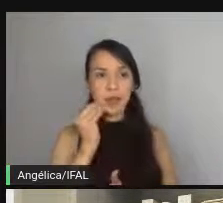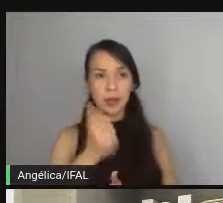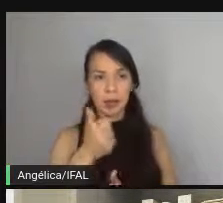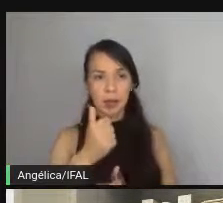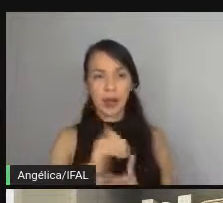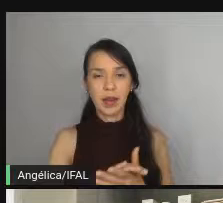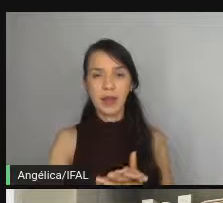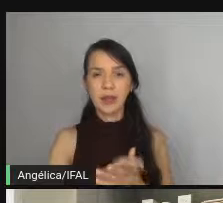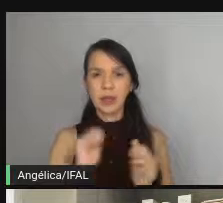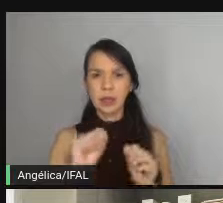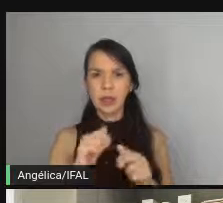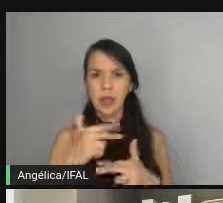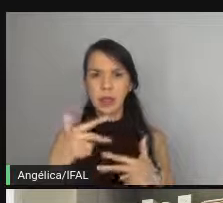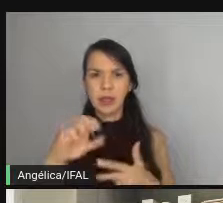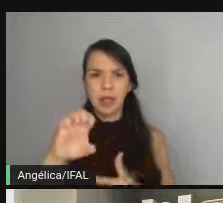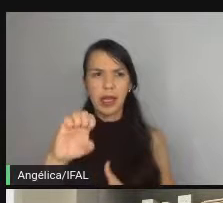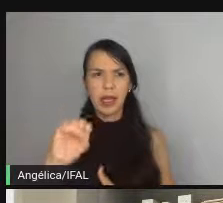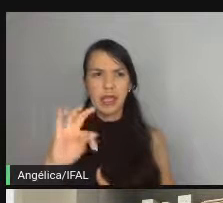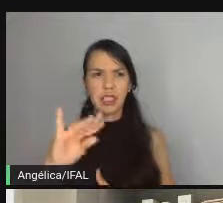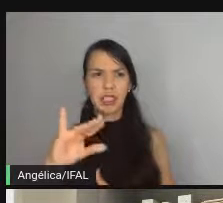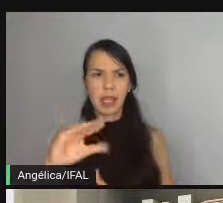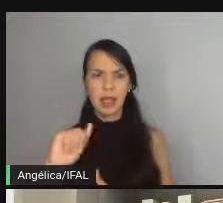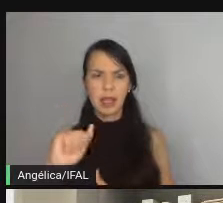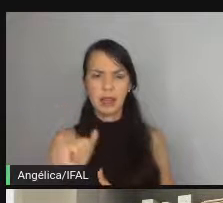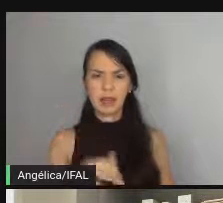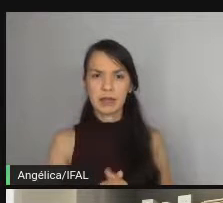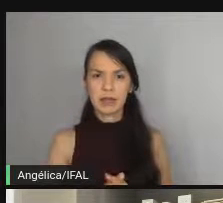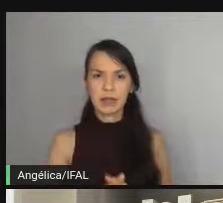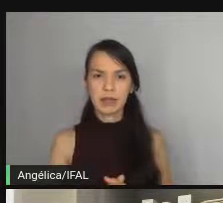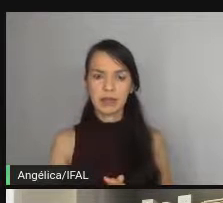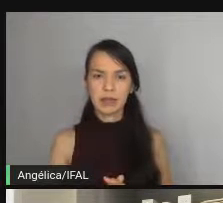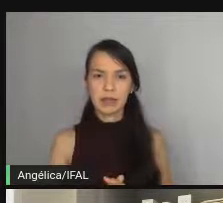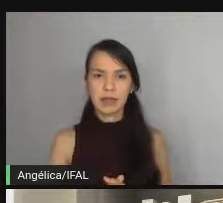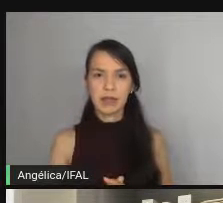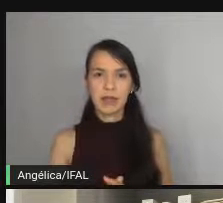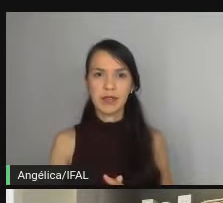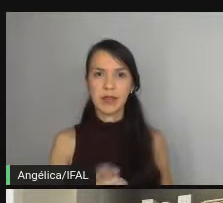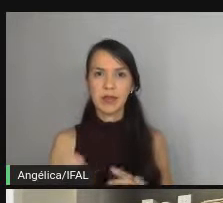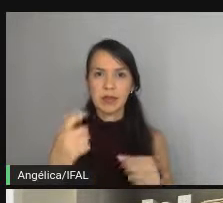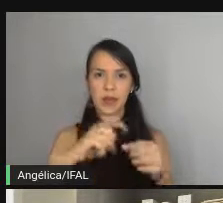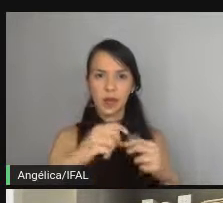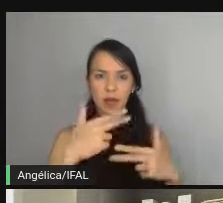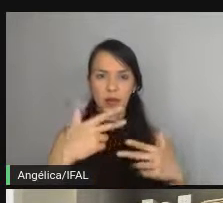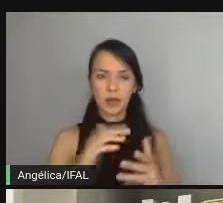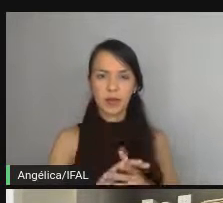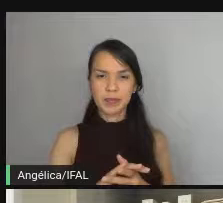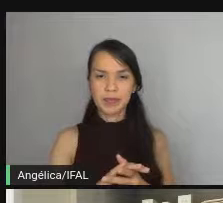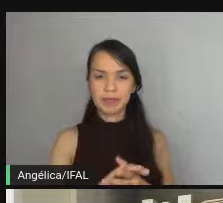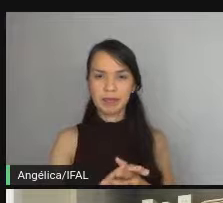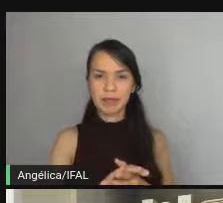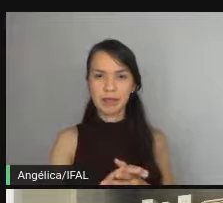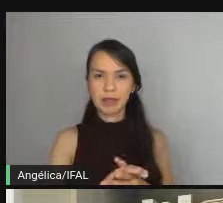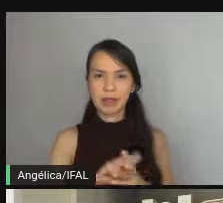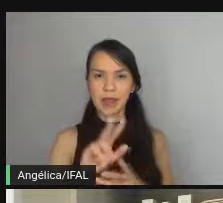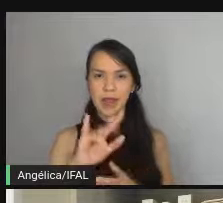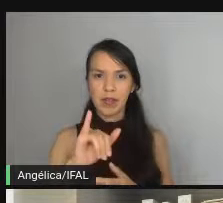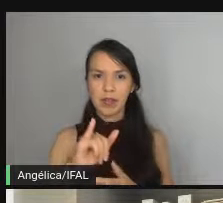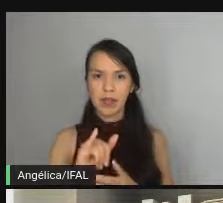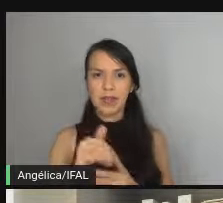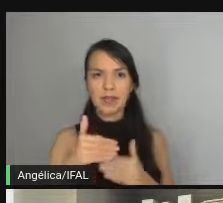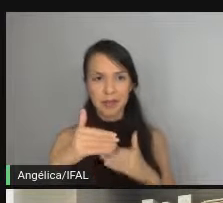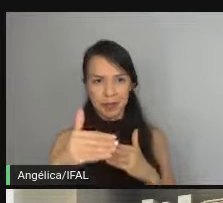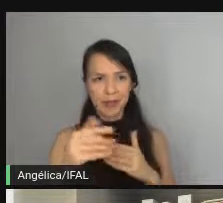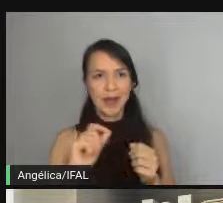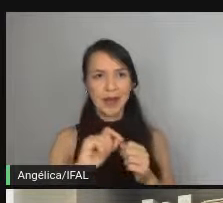estático como a gente vamos retornar algo estático vamos retornar algo estático então vai ser vamos nessa